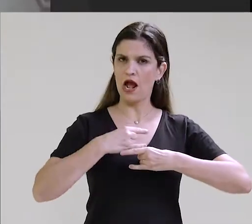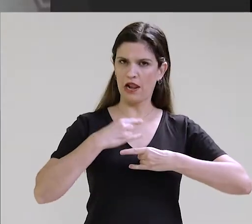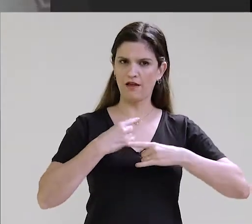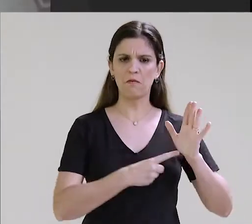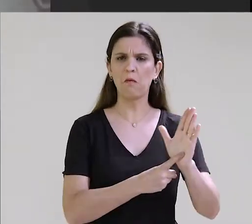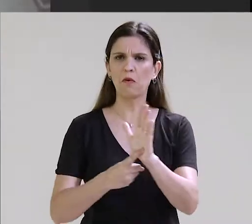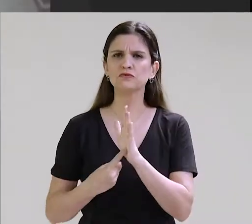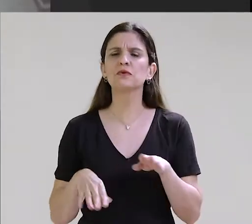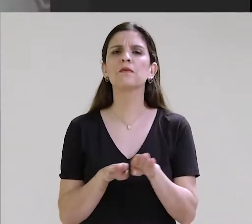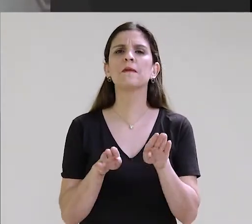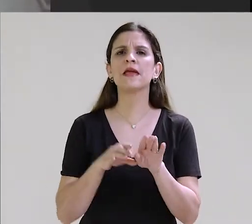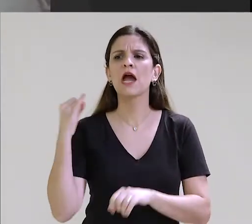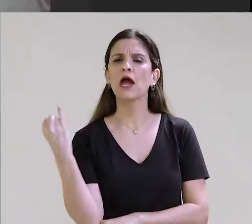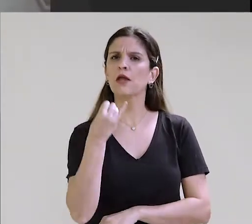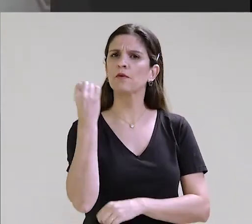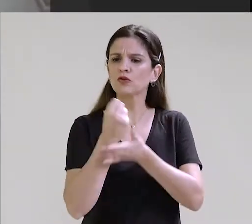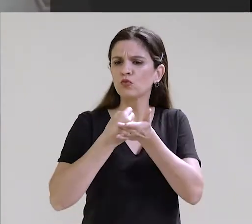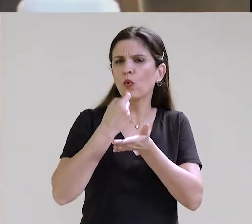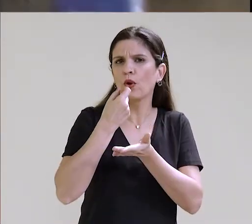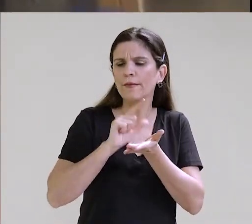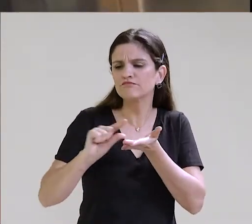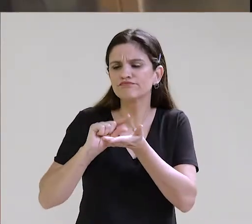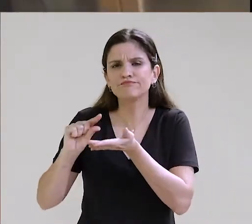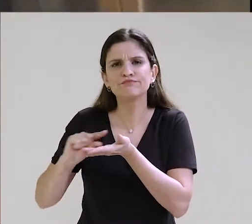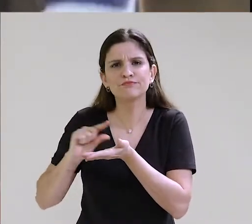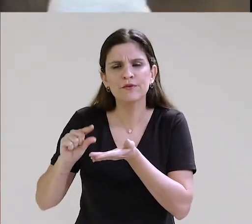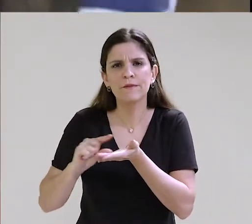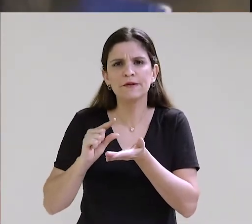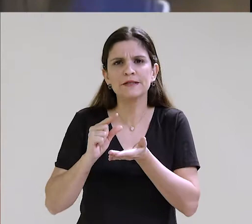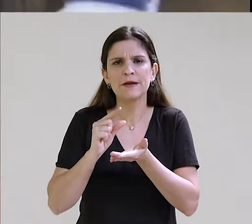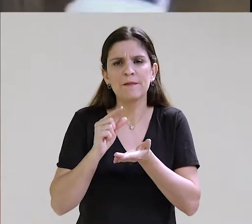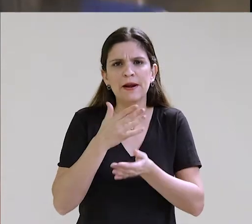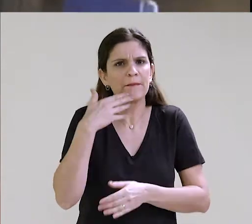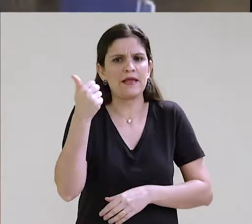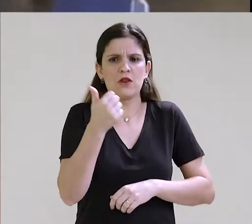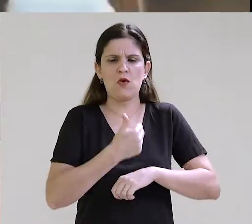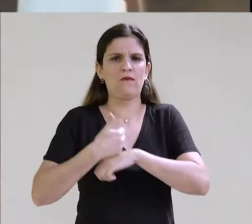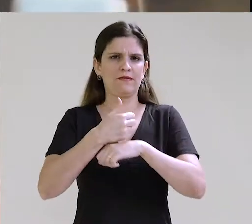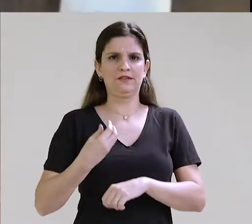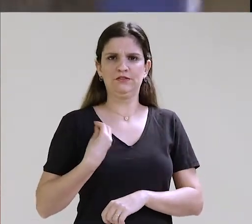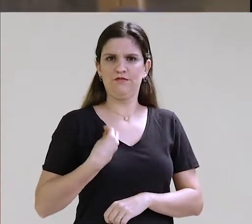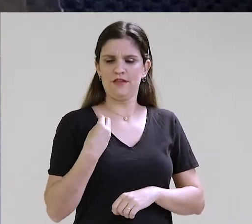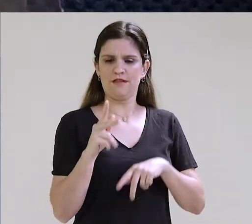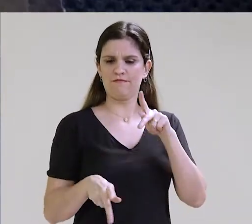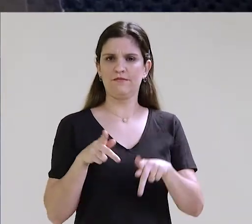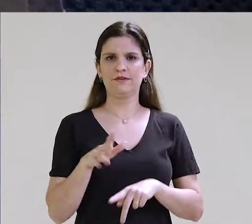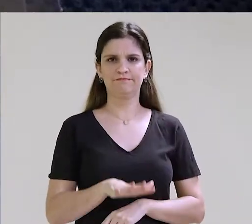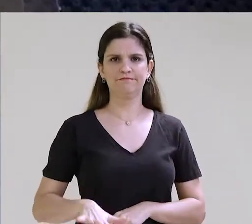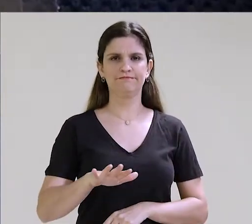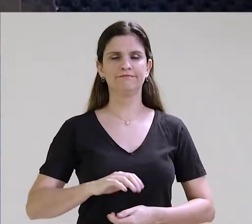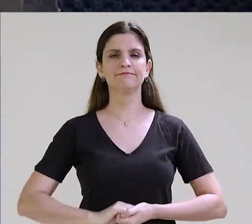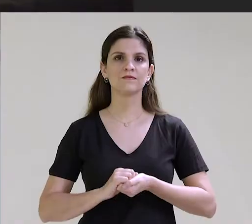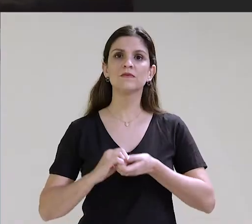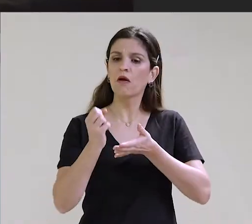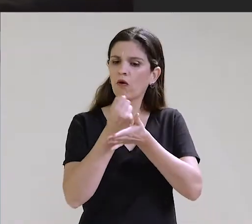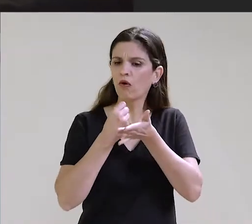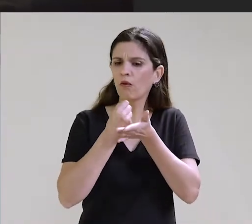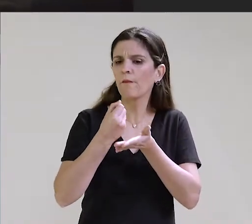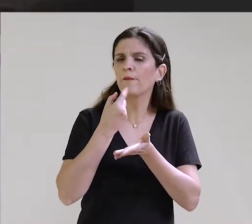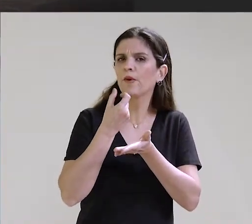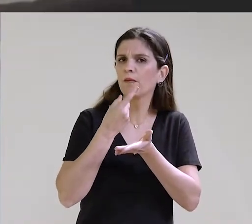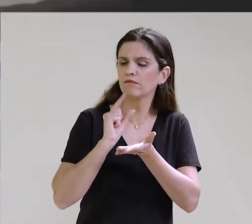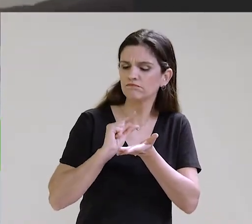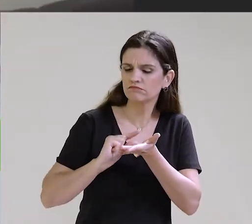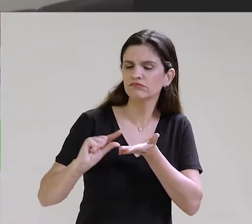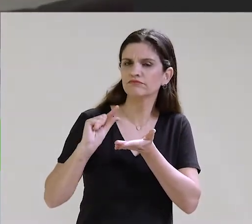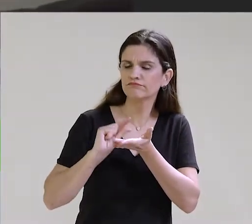Durante a live foram destacados os benefícios do uso da homeopatia para a qualidade de vida da população. O medicamento